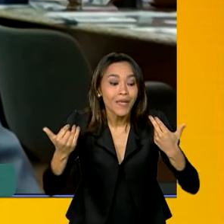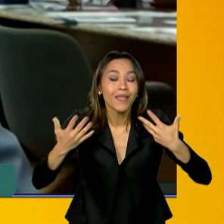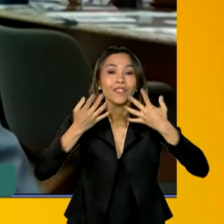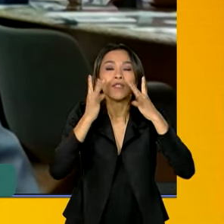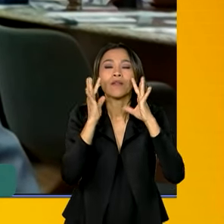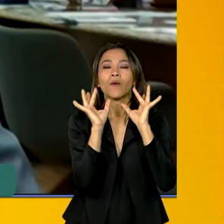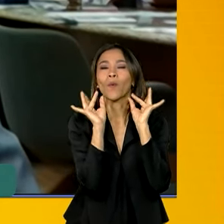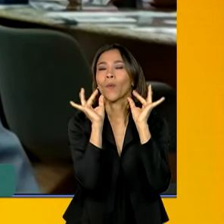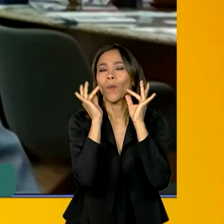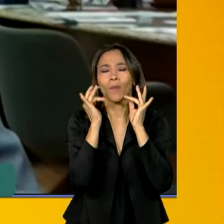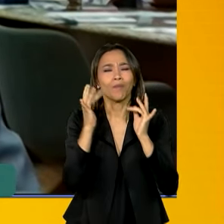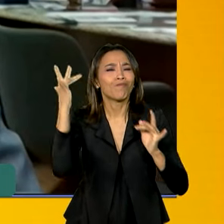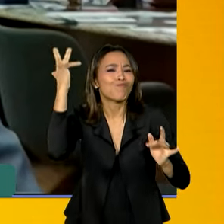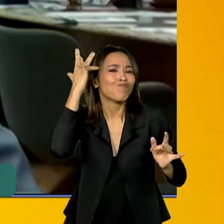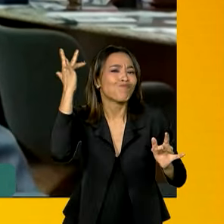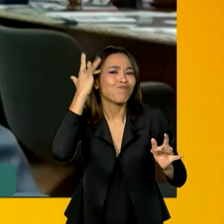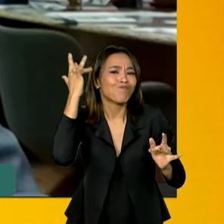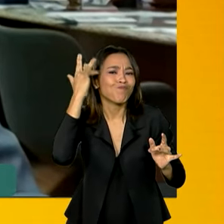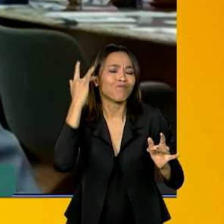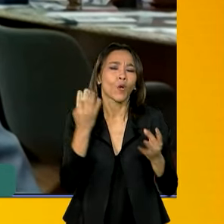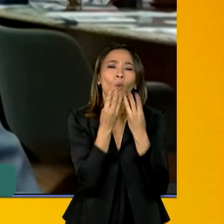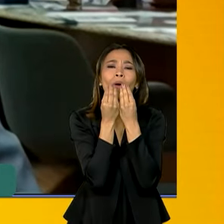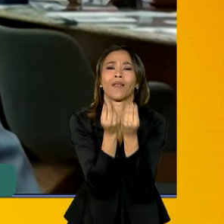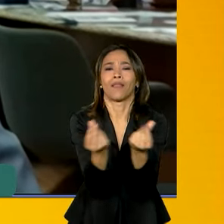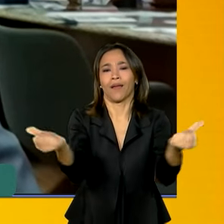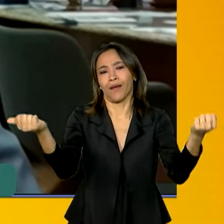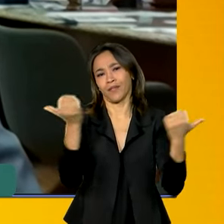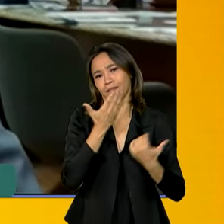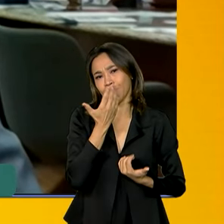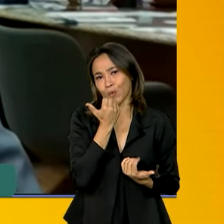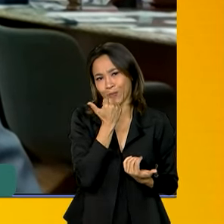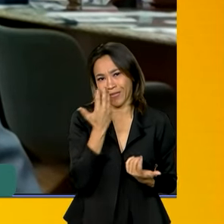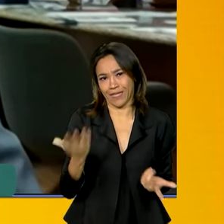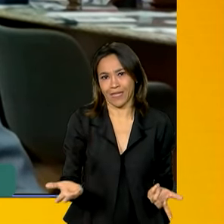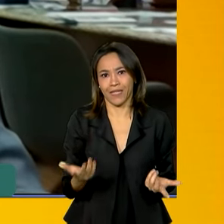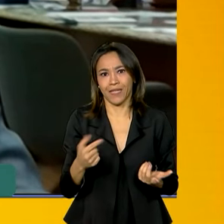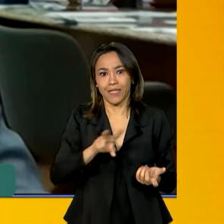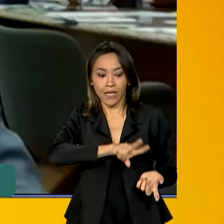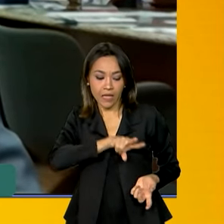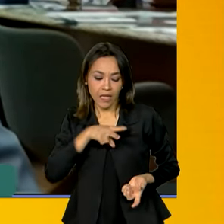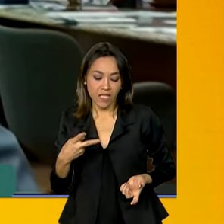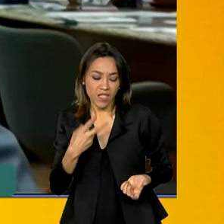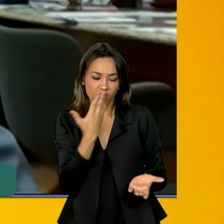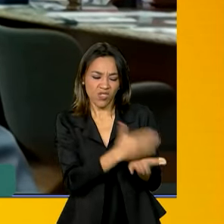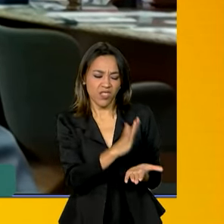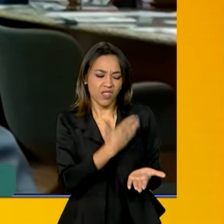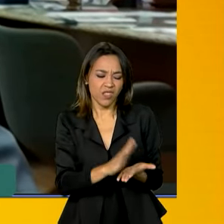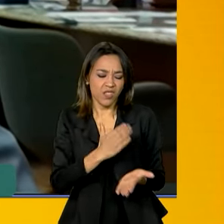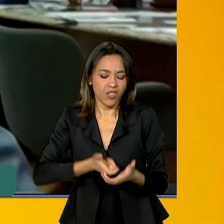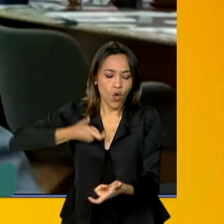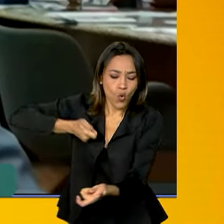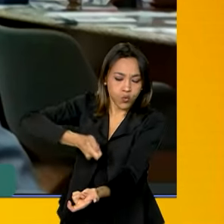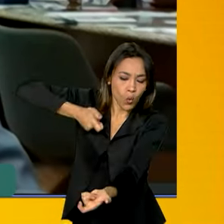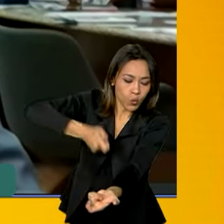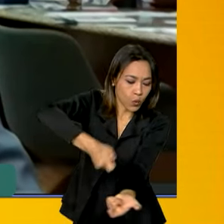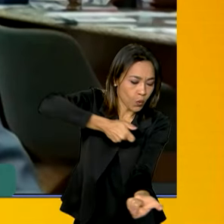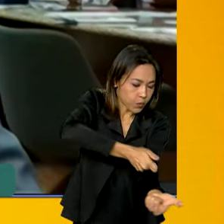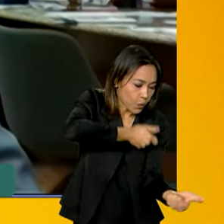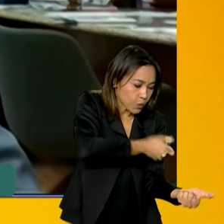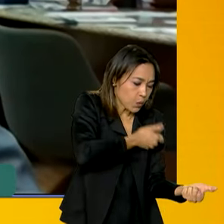qualidade. Isso é, essa transição de uso de agrotóxico para uso de